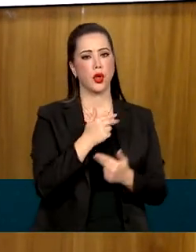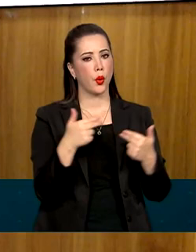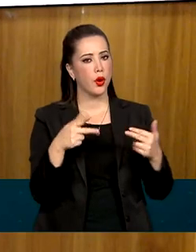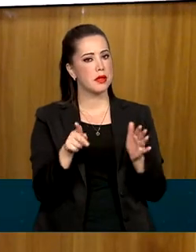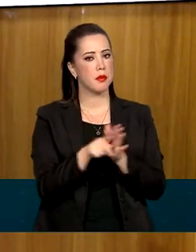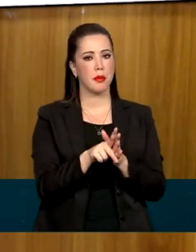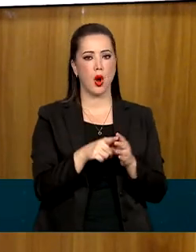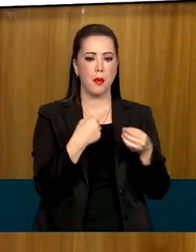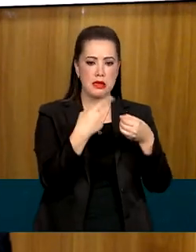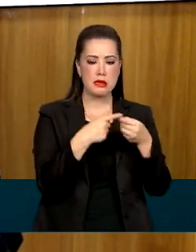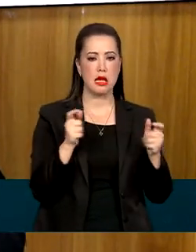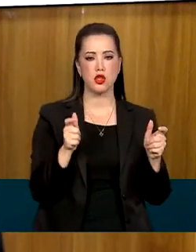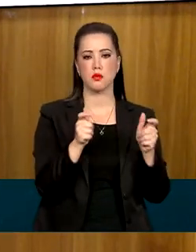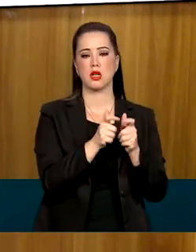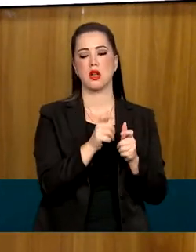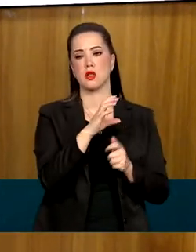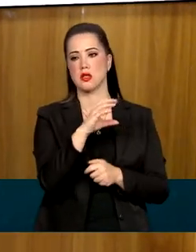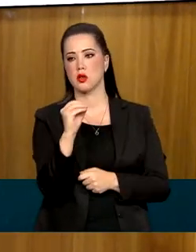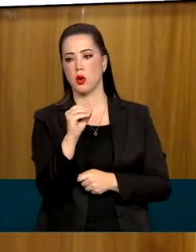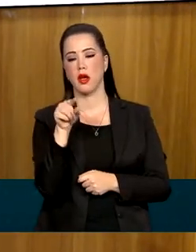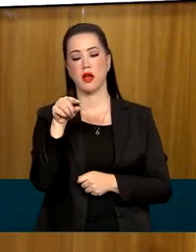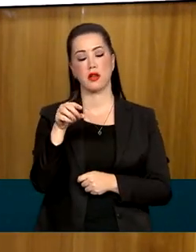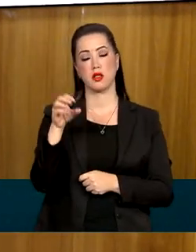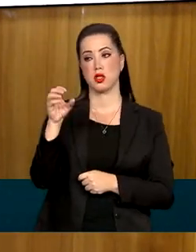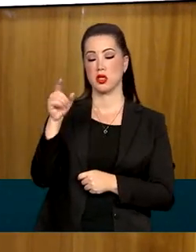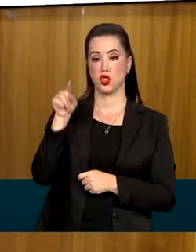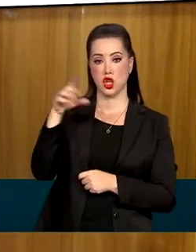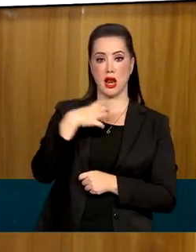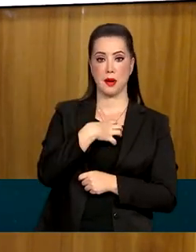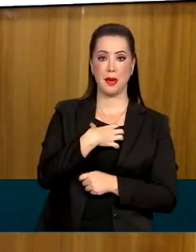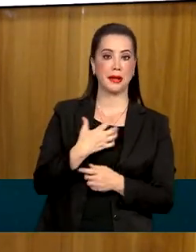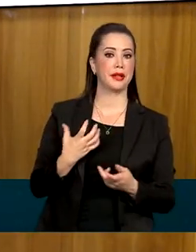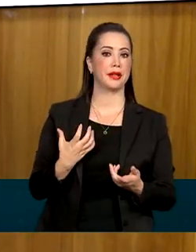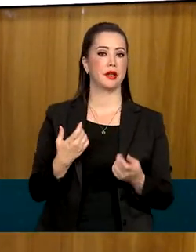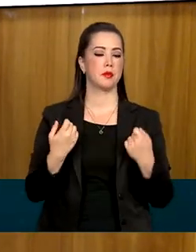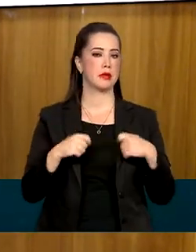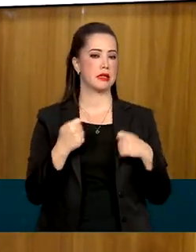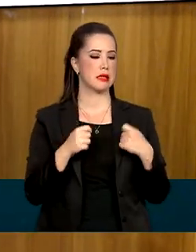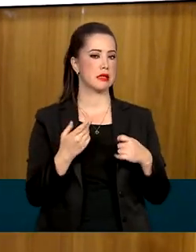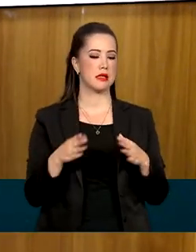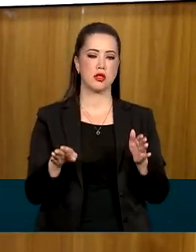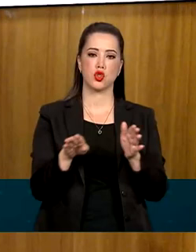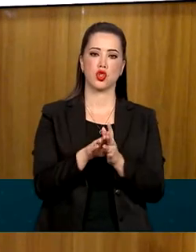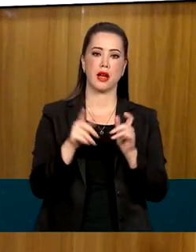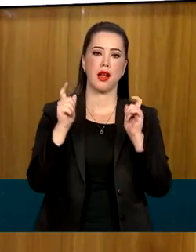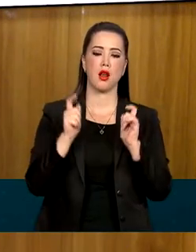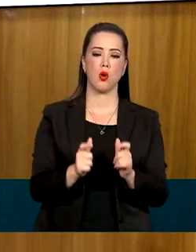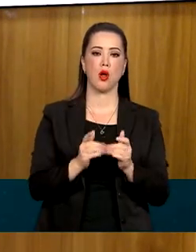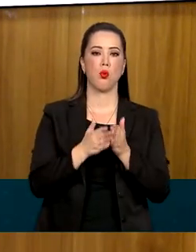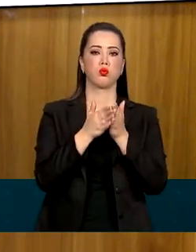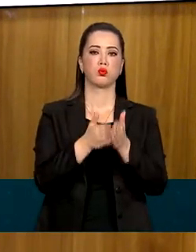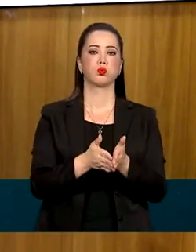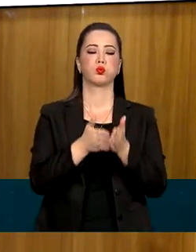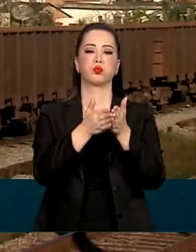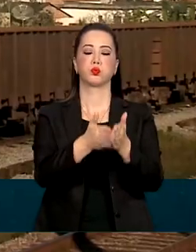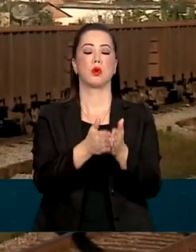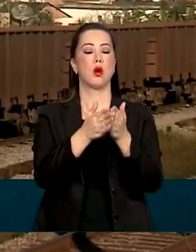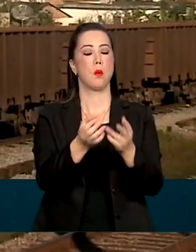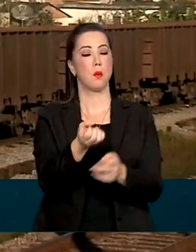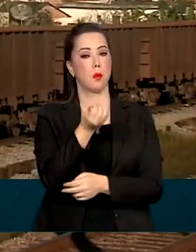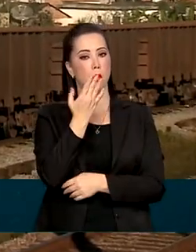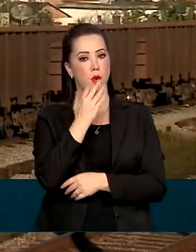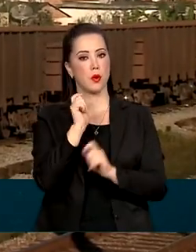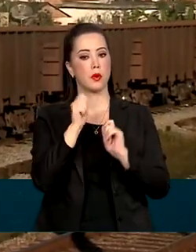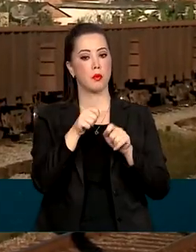Nossos campos no centro-oeste, no oeste baiano, precisam fazer com que essas produções cheguem ao porto de forma sustentável e de forma